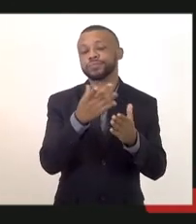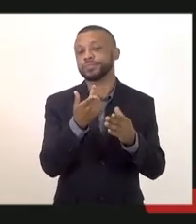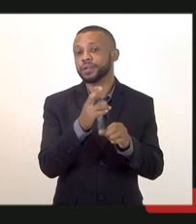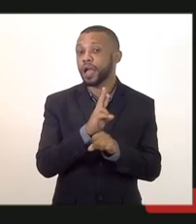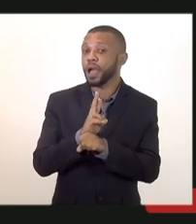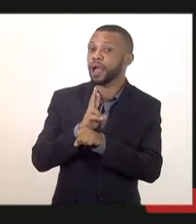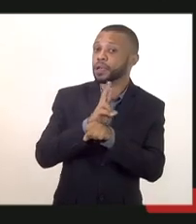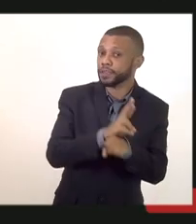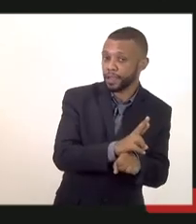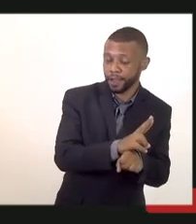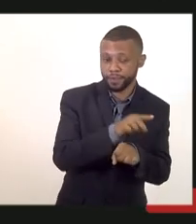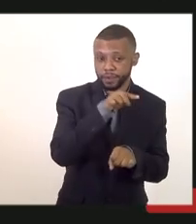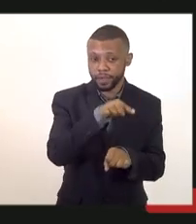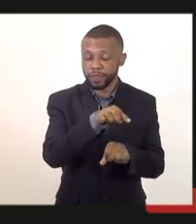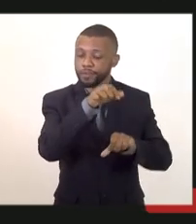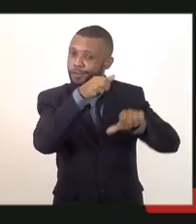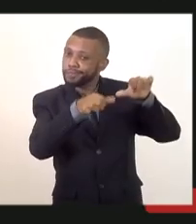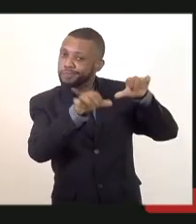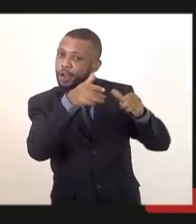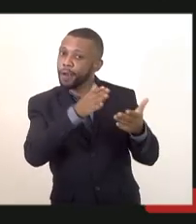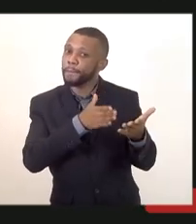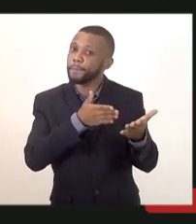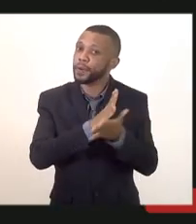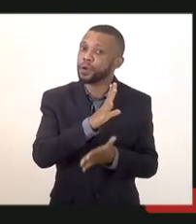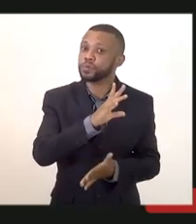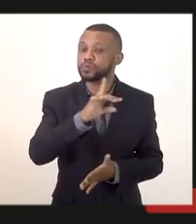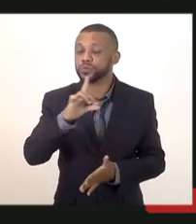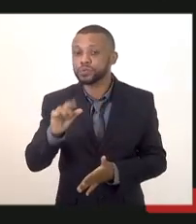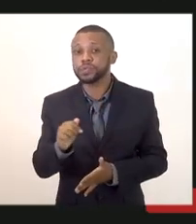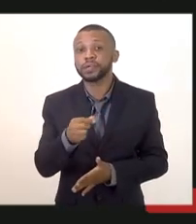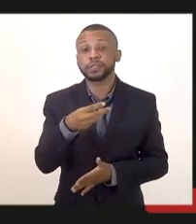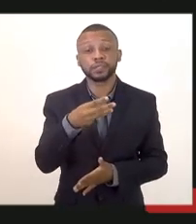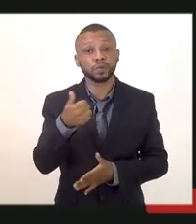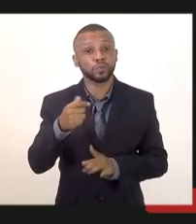foi homologado no dia 31 de março de 2014